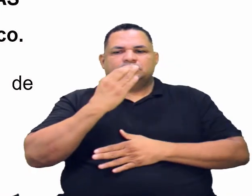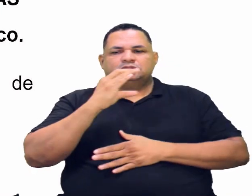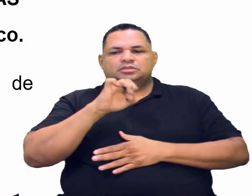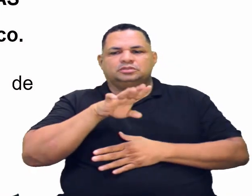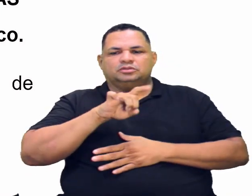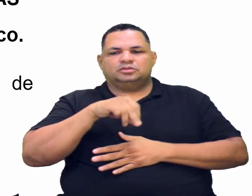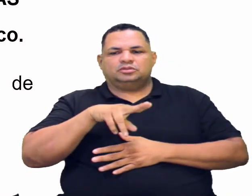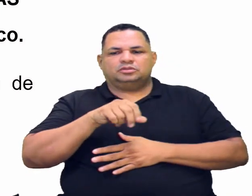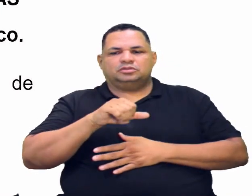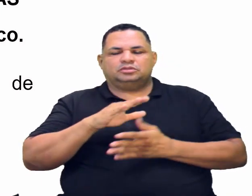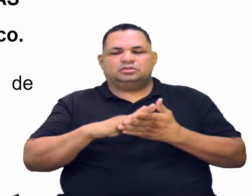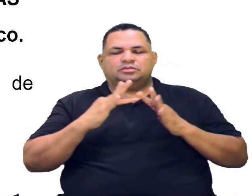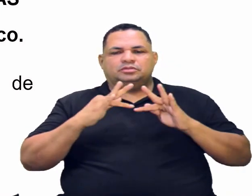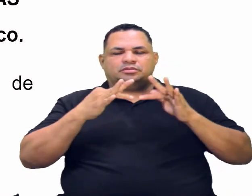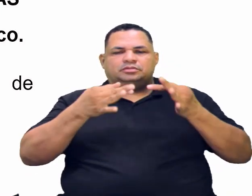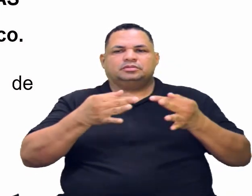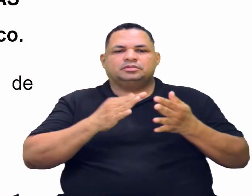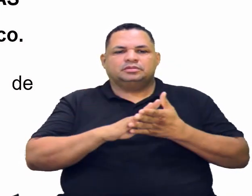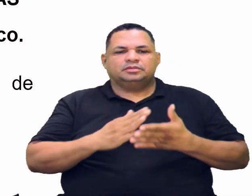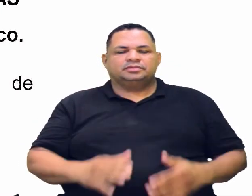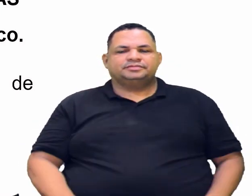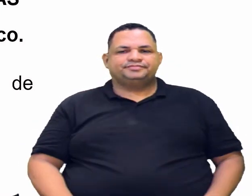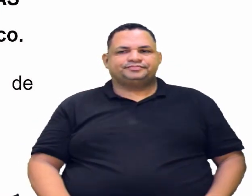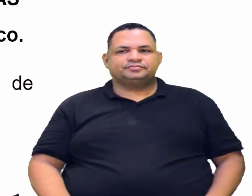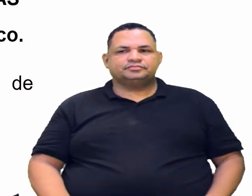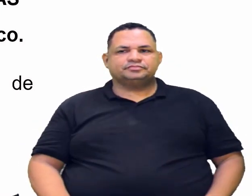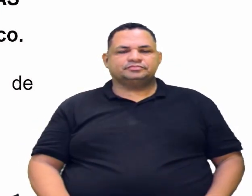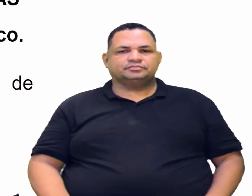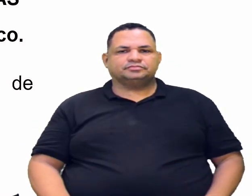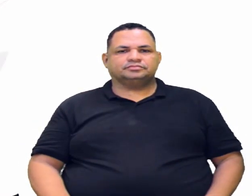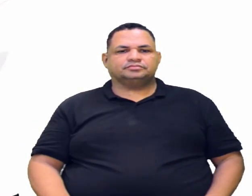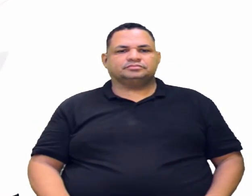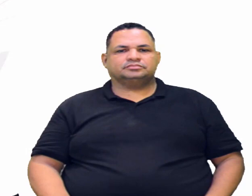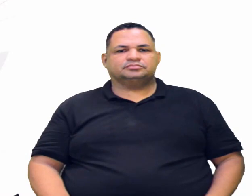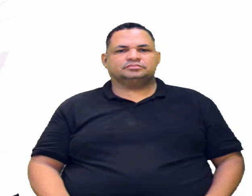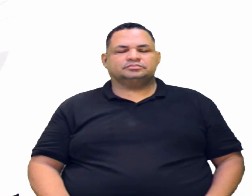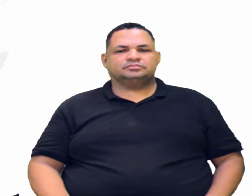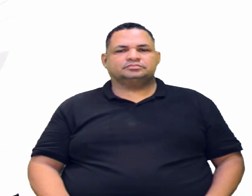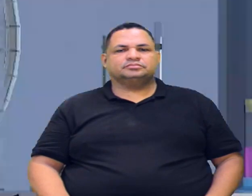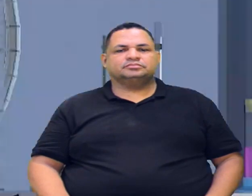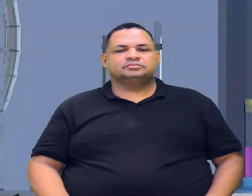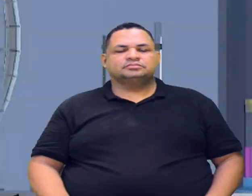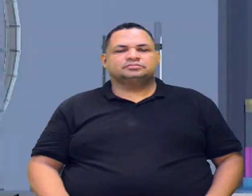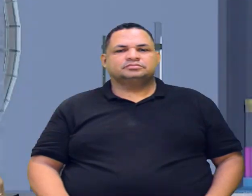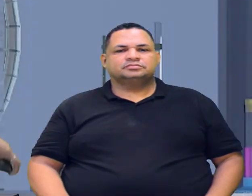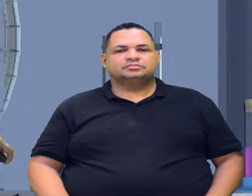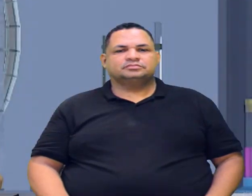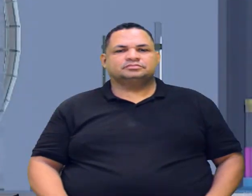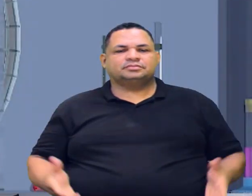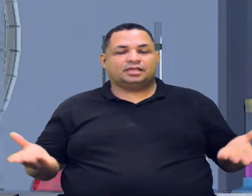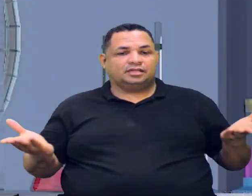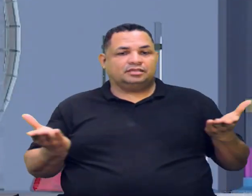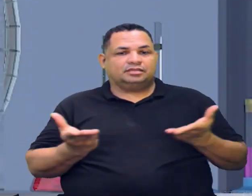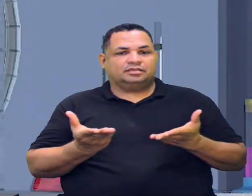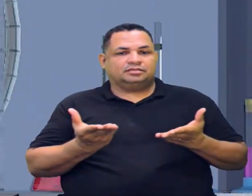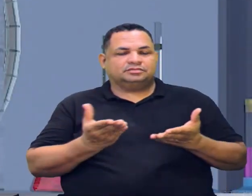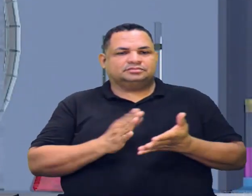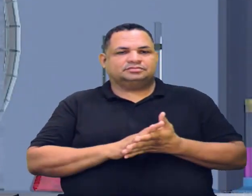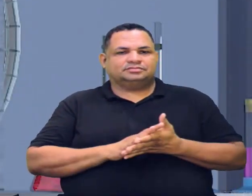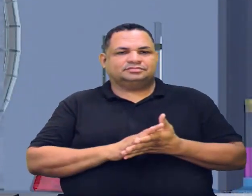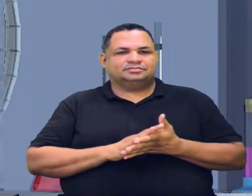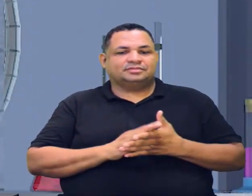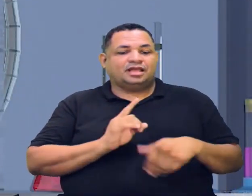oxida. Se for um álcool primário, ele vai oxidar e vai gerar um aldeído. Eita! Agora chegou a